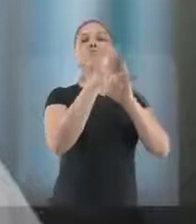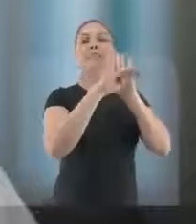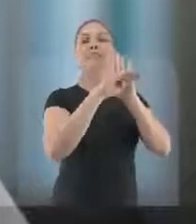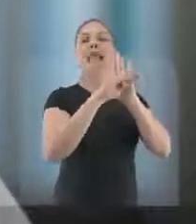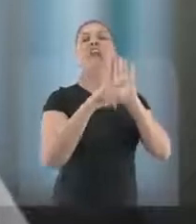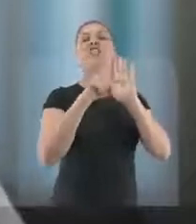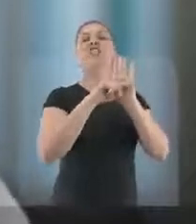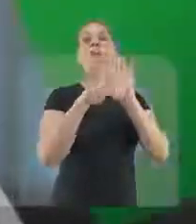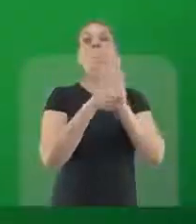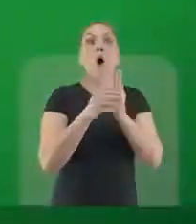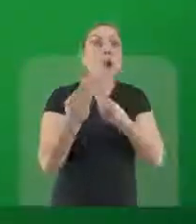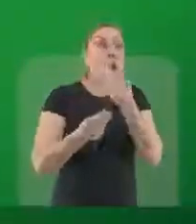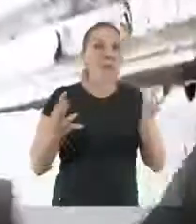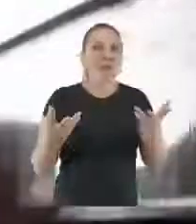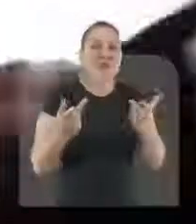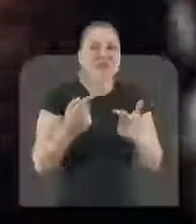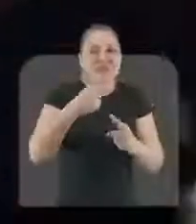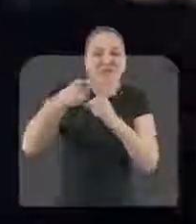Todo mundo ganha com isso.